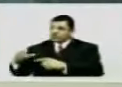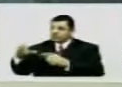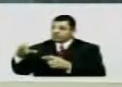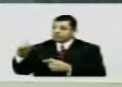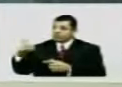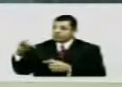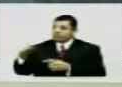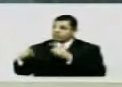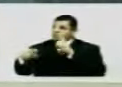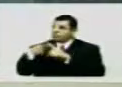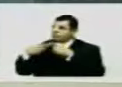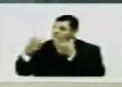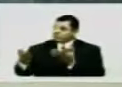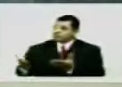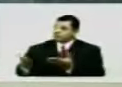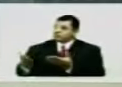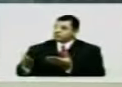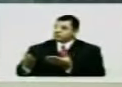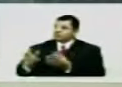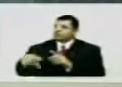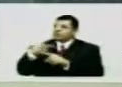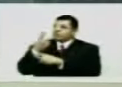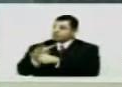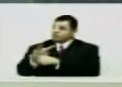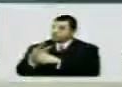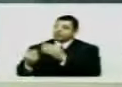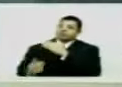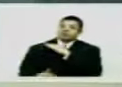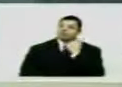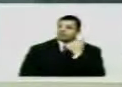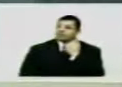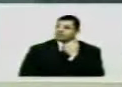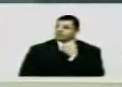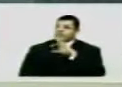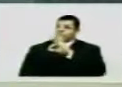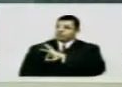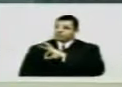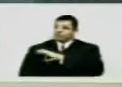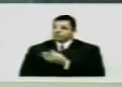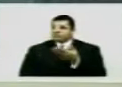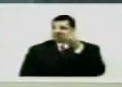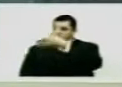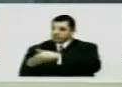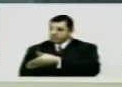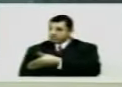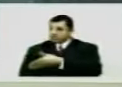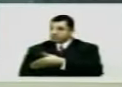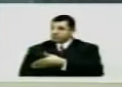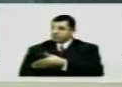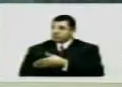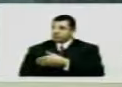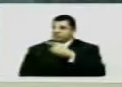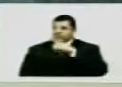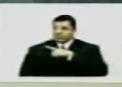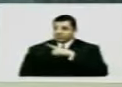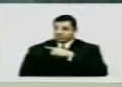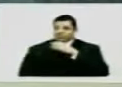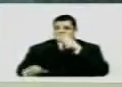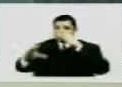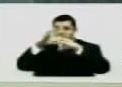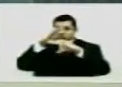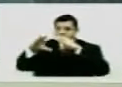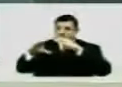corpo Portanto Logo após o assassinato Um policial chegou lá Deve ter